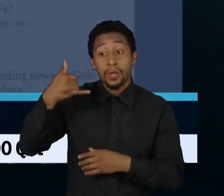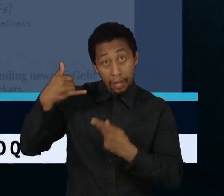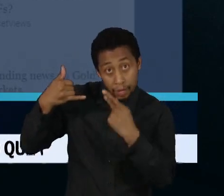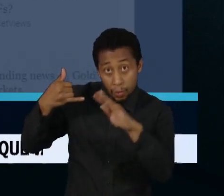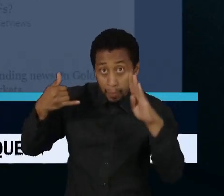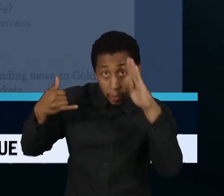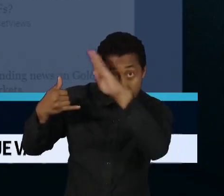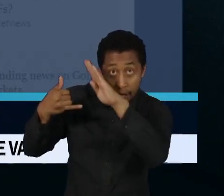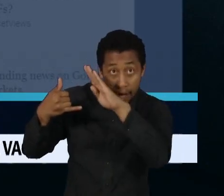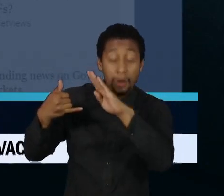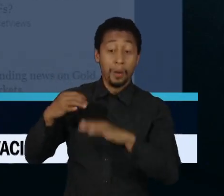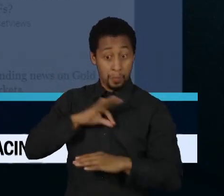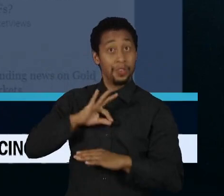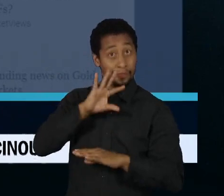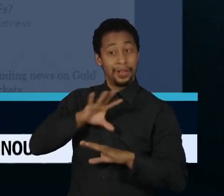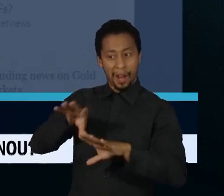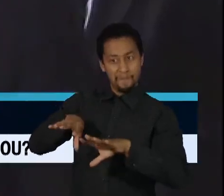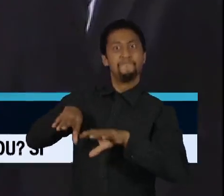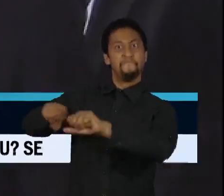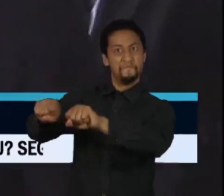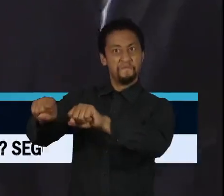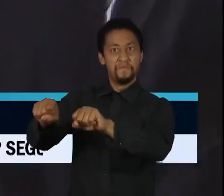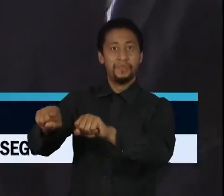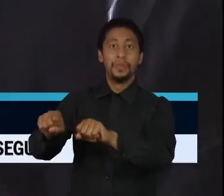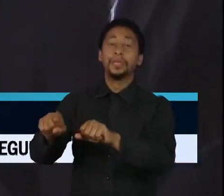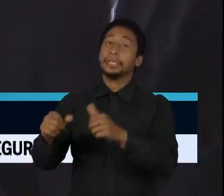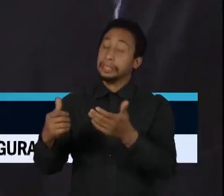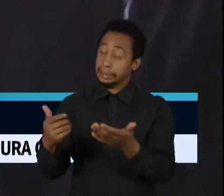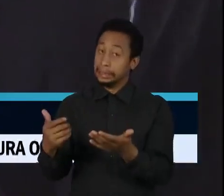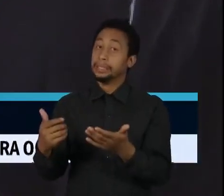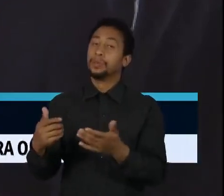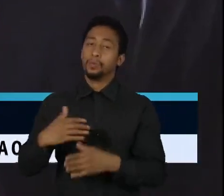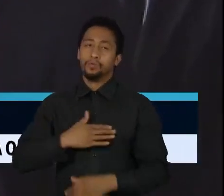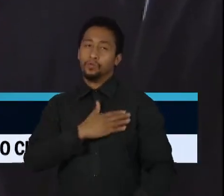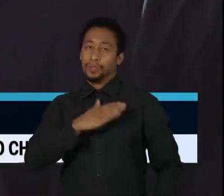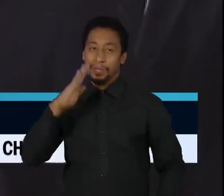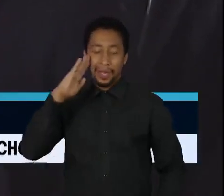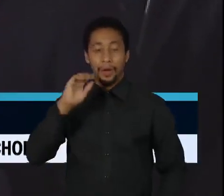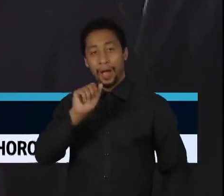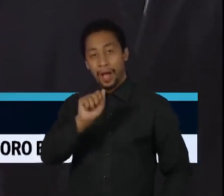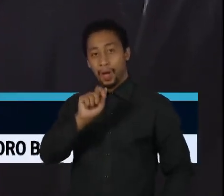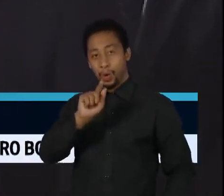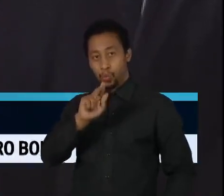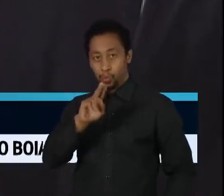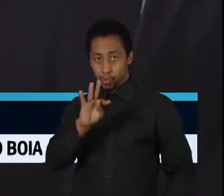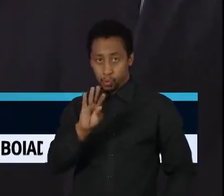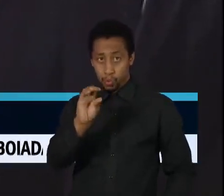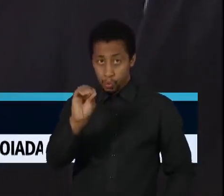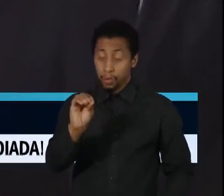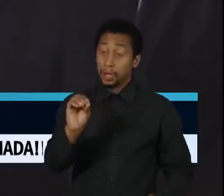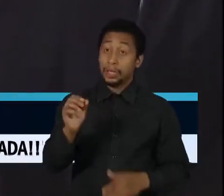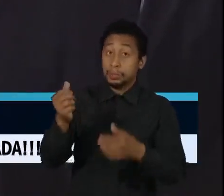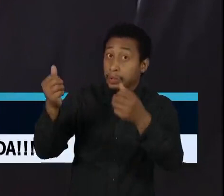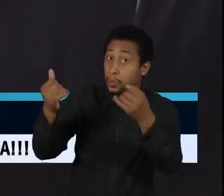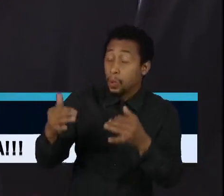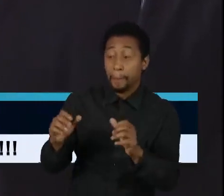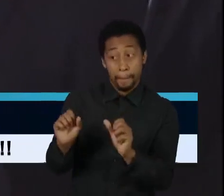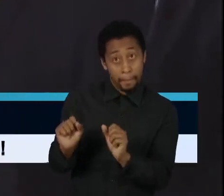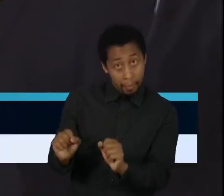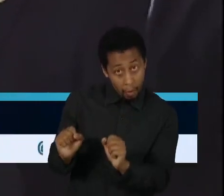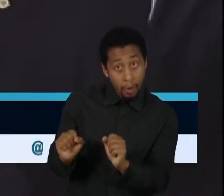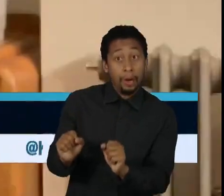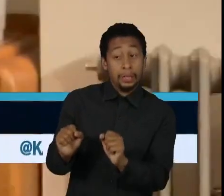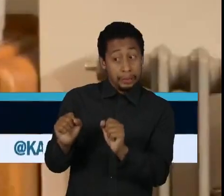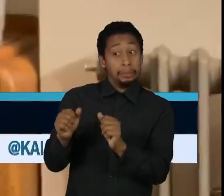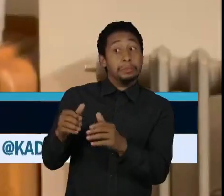foi retido pela polícia, uma ação que o velho general Augusto Heleno dizia que podia abalar os alicerces